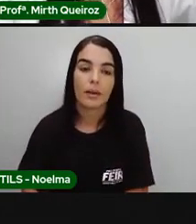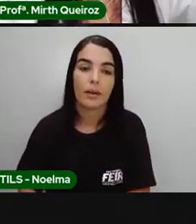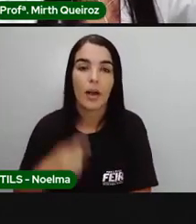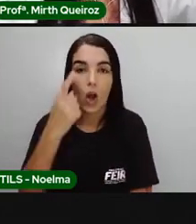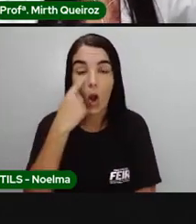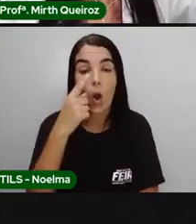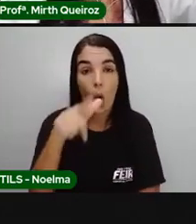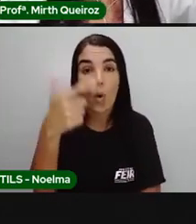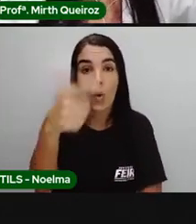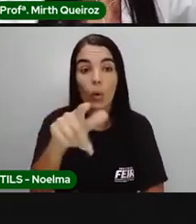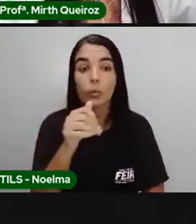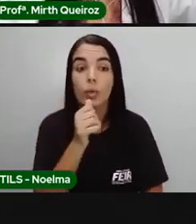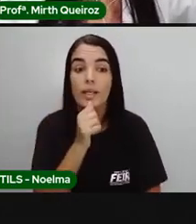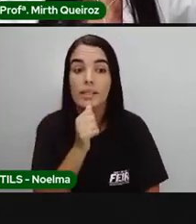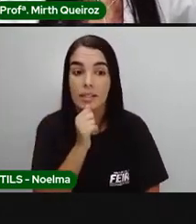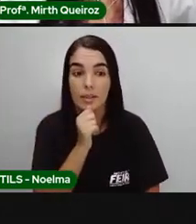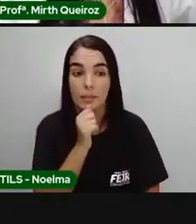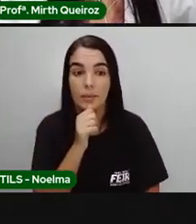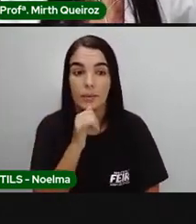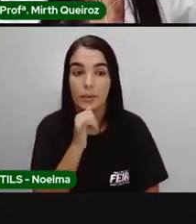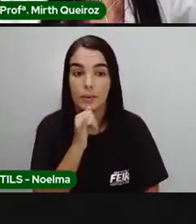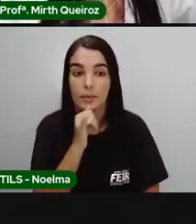Vejamos mais alguns exemplos.